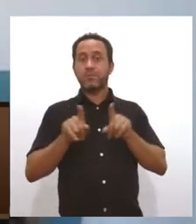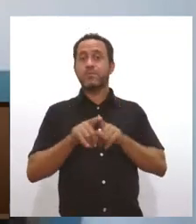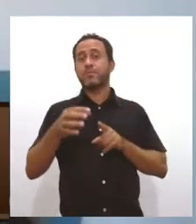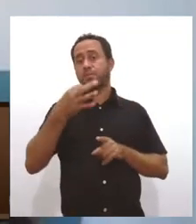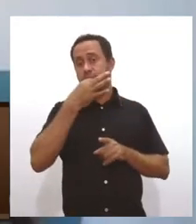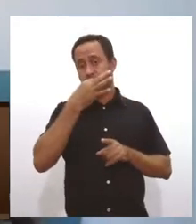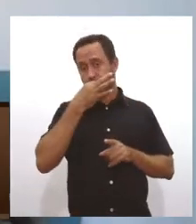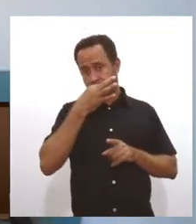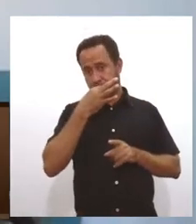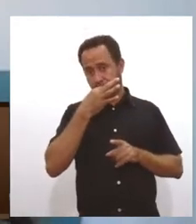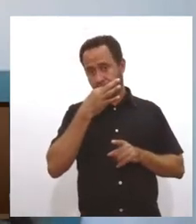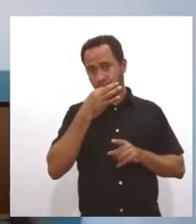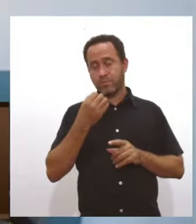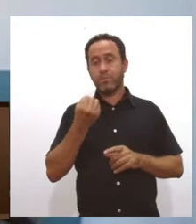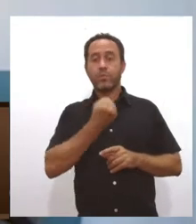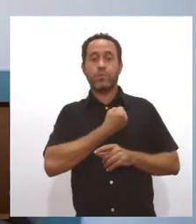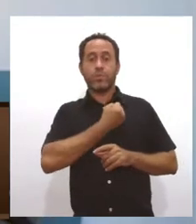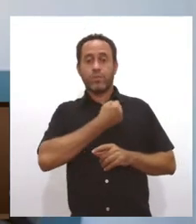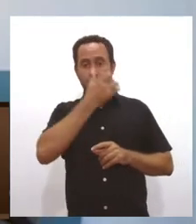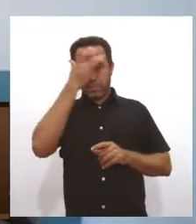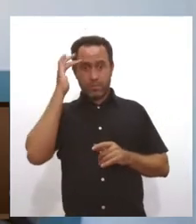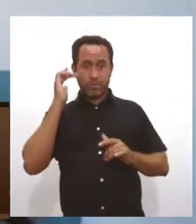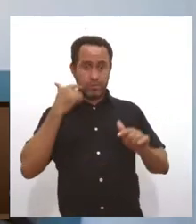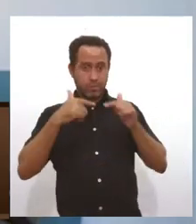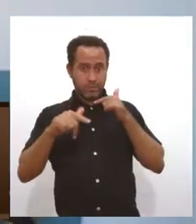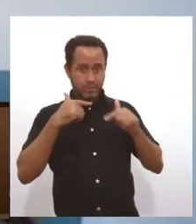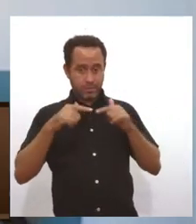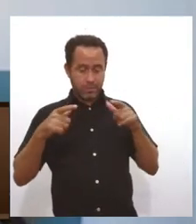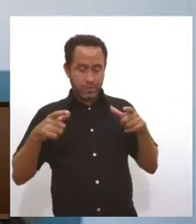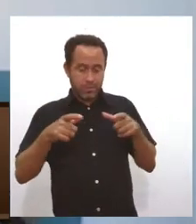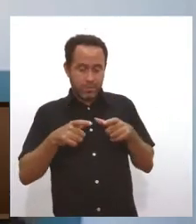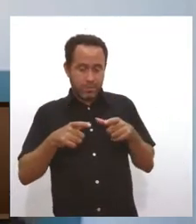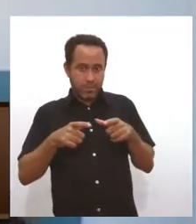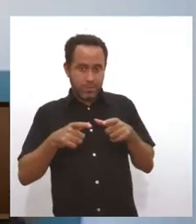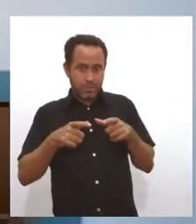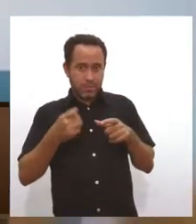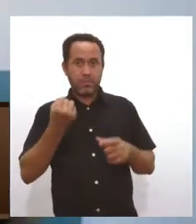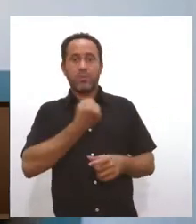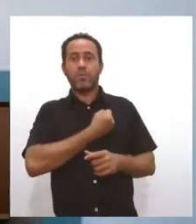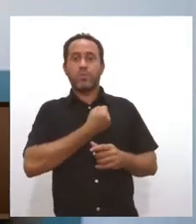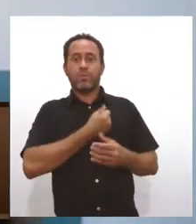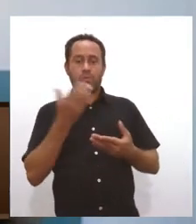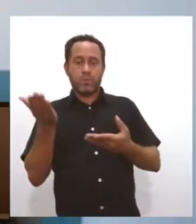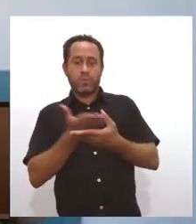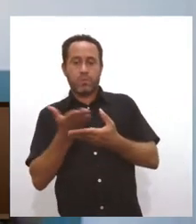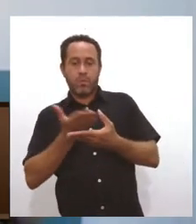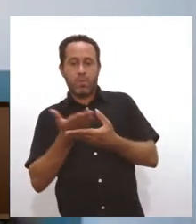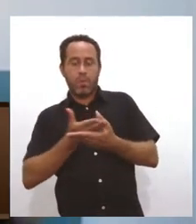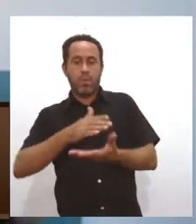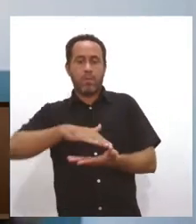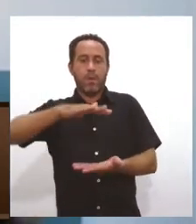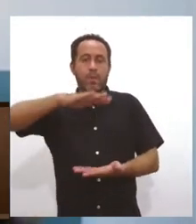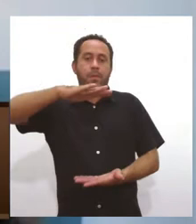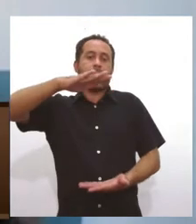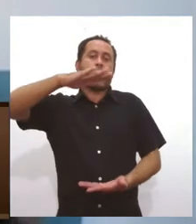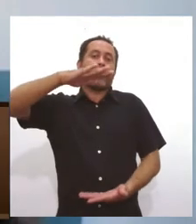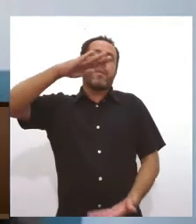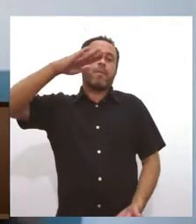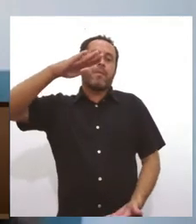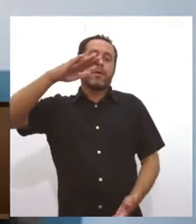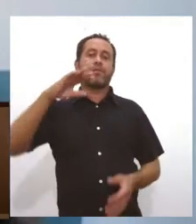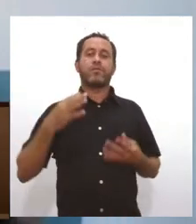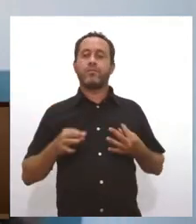né? O número de pessoas que trabalham é pequeno, o número de processos é gigante, né? Não temos uma